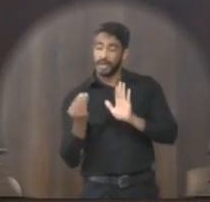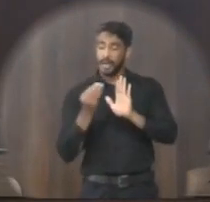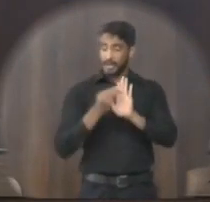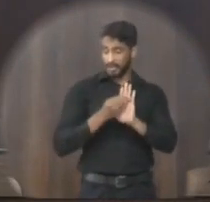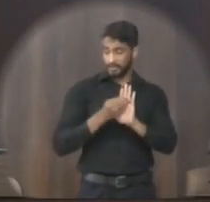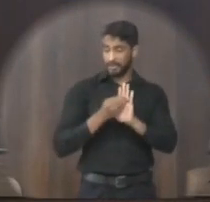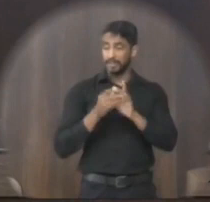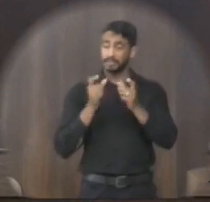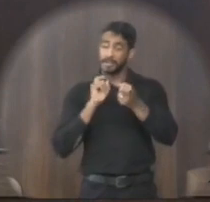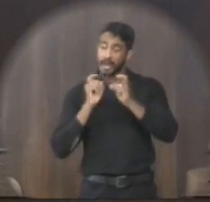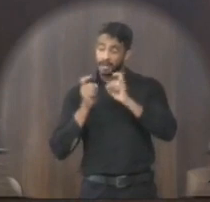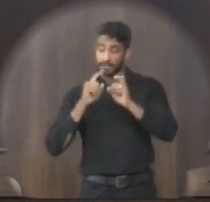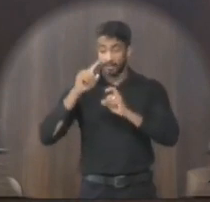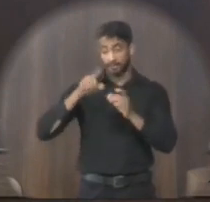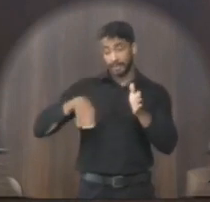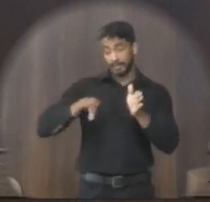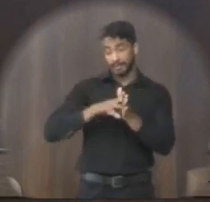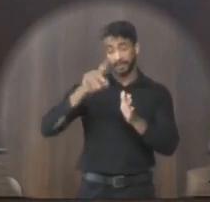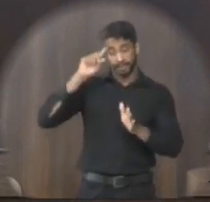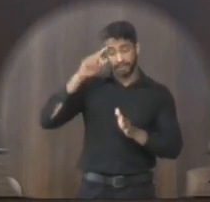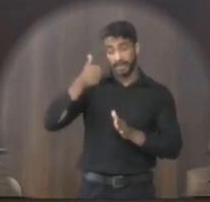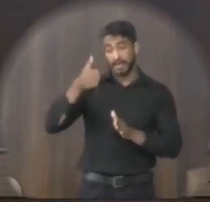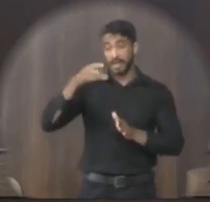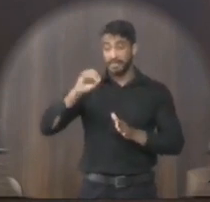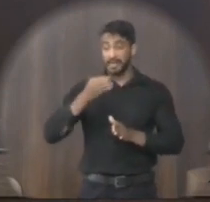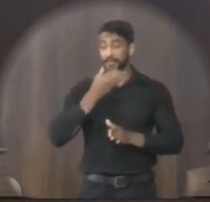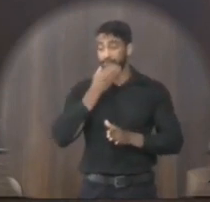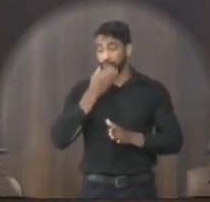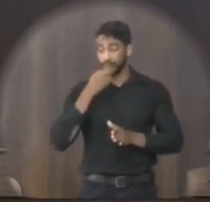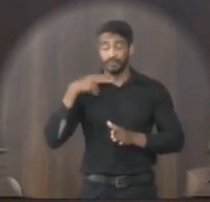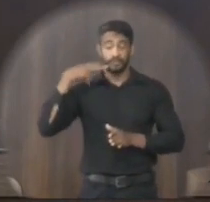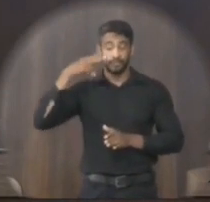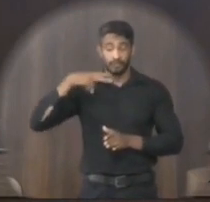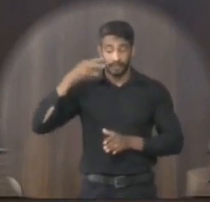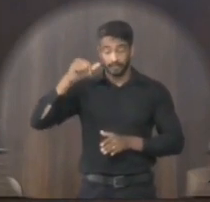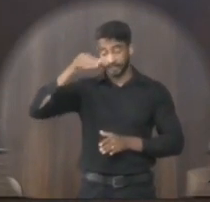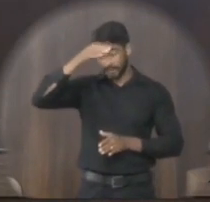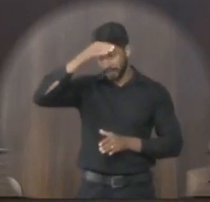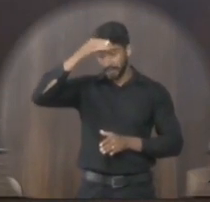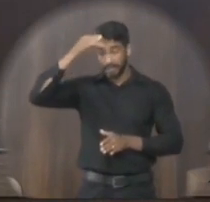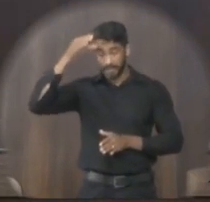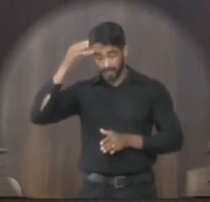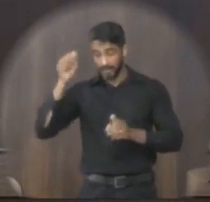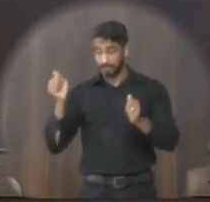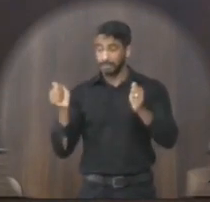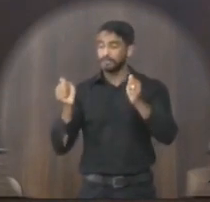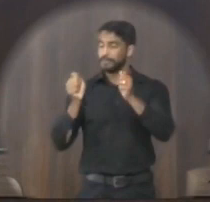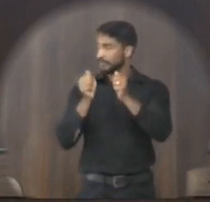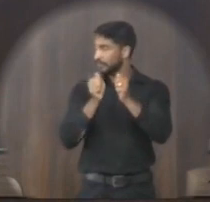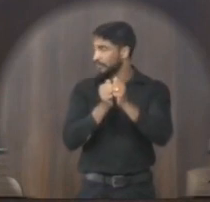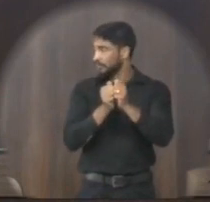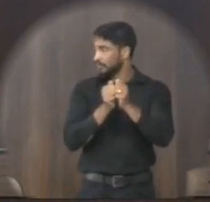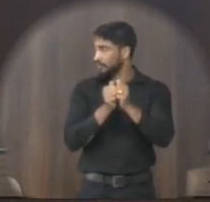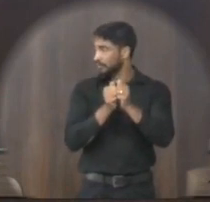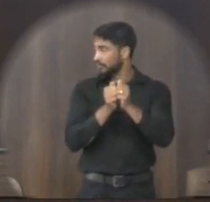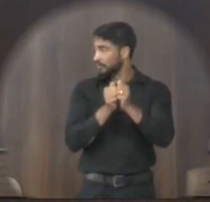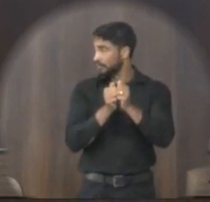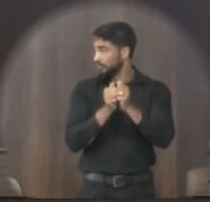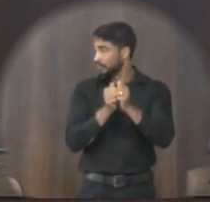reunião até o dia 10 de 12 de 2021 com os vereadores desta casa juntamente com